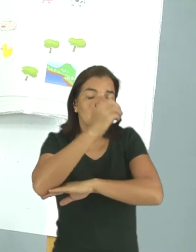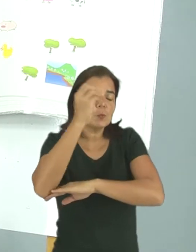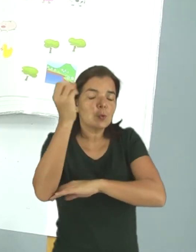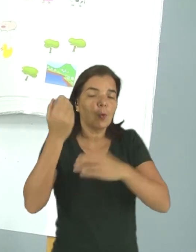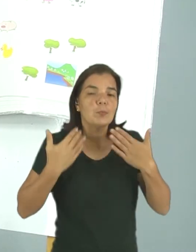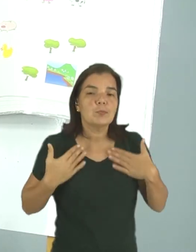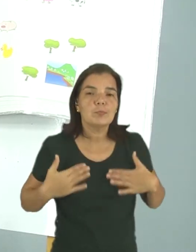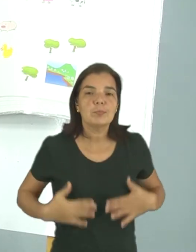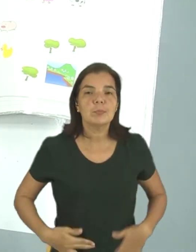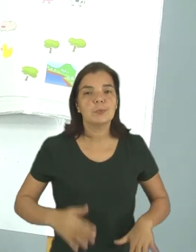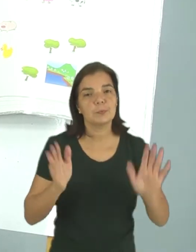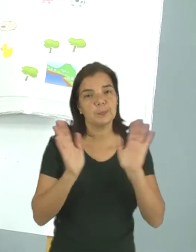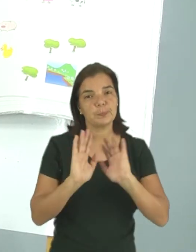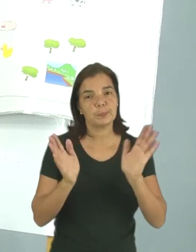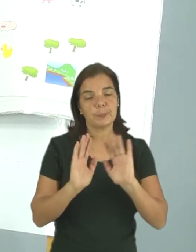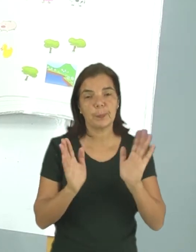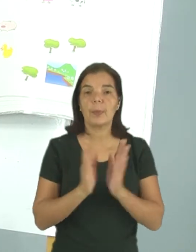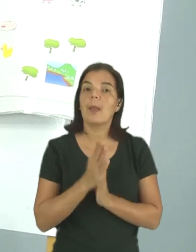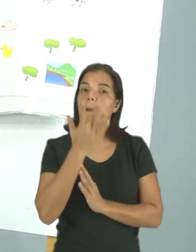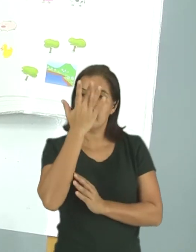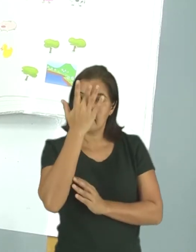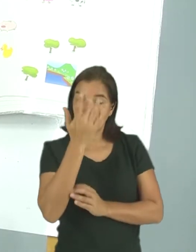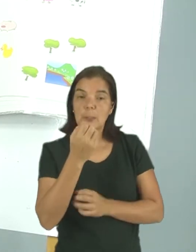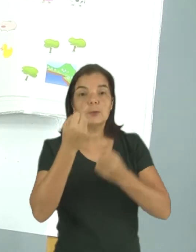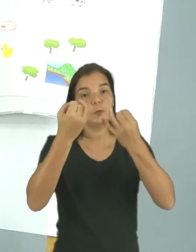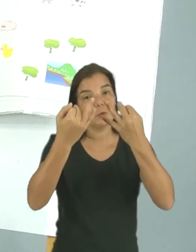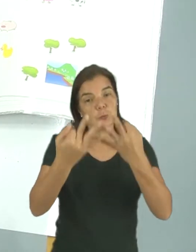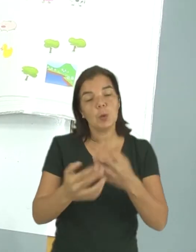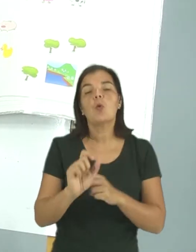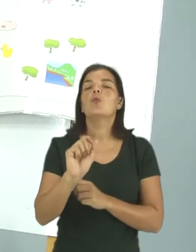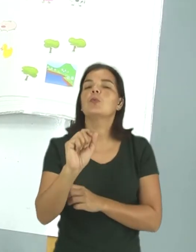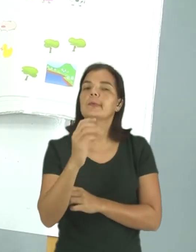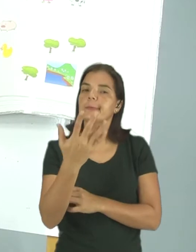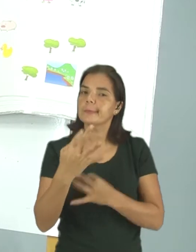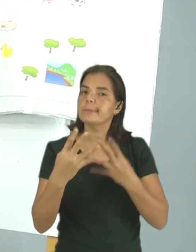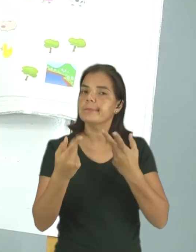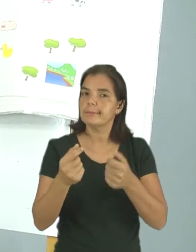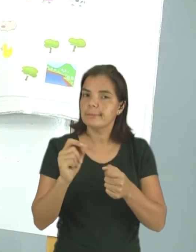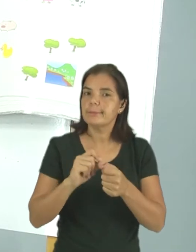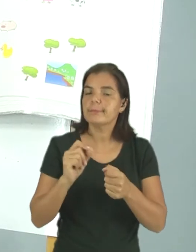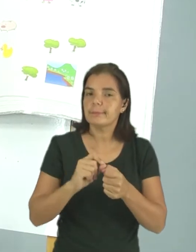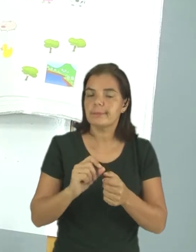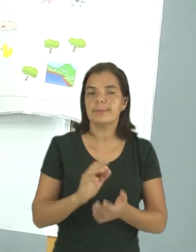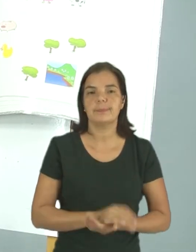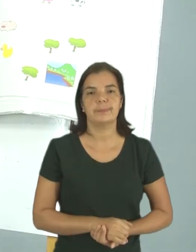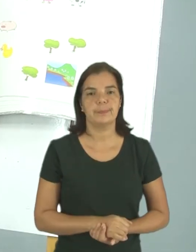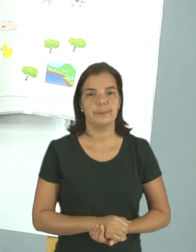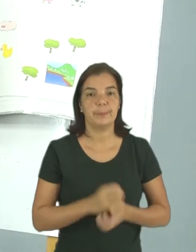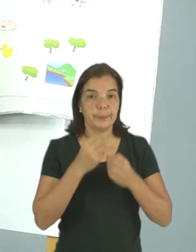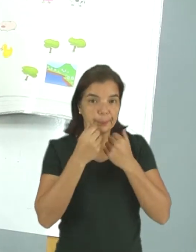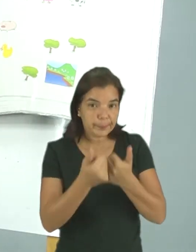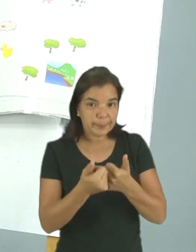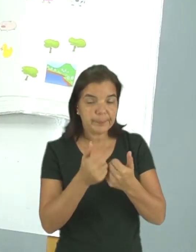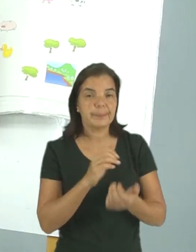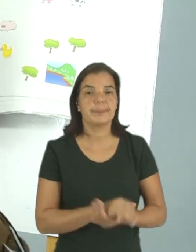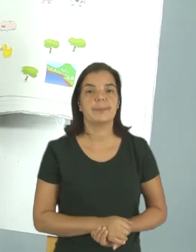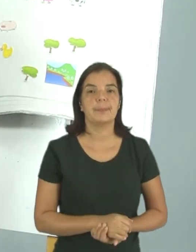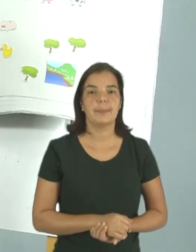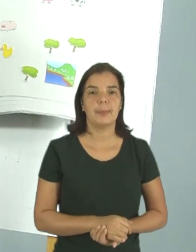pijama. Até mais, diário. Amanhã eu te conto Tudo que vai acontecer. Tudo bem?